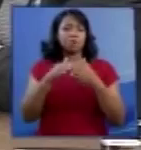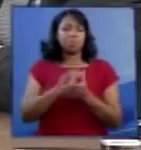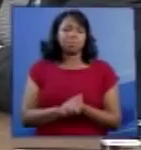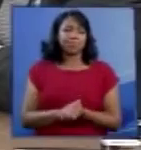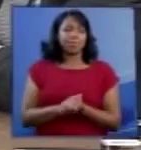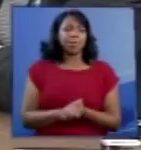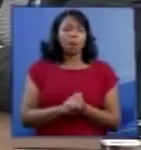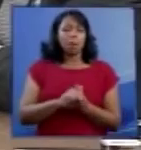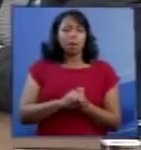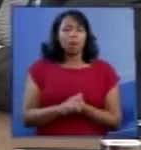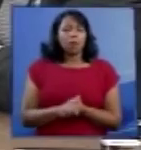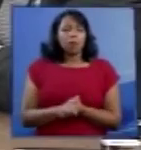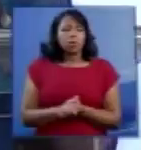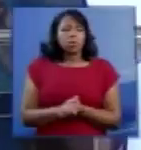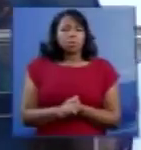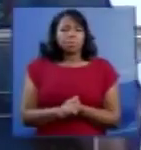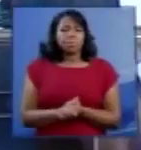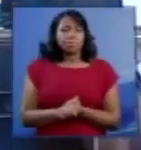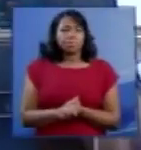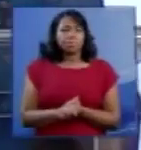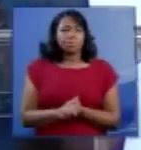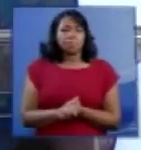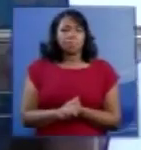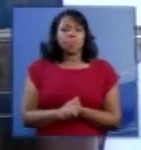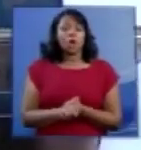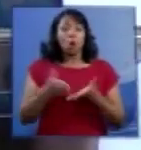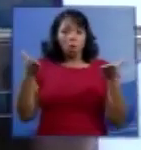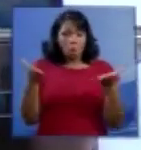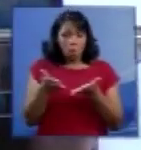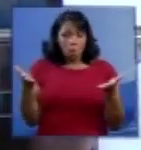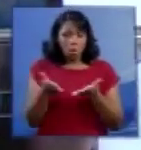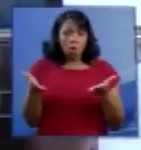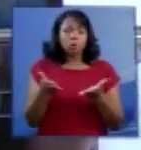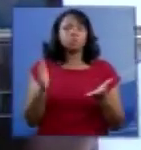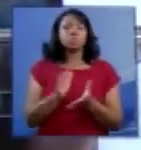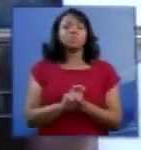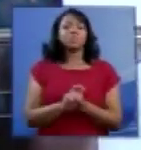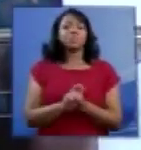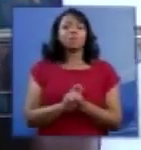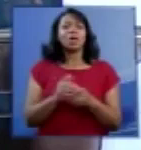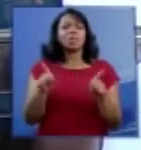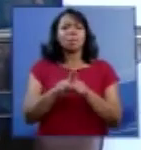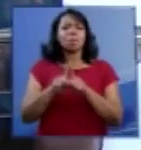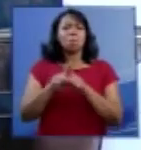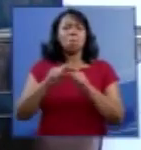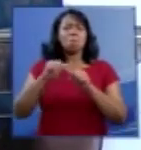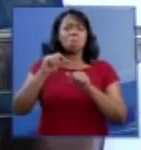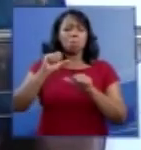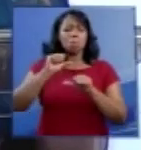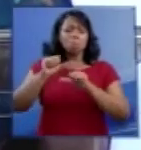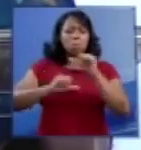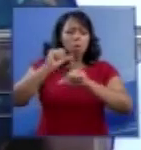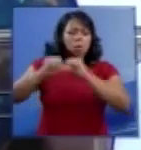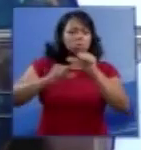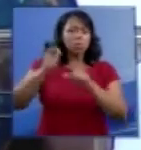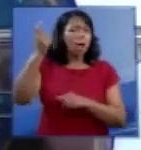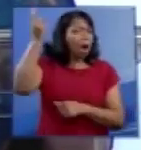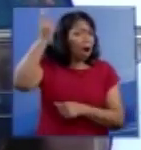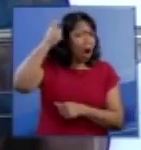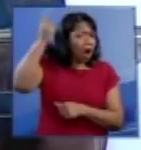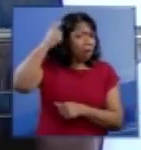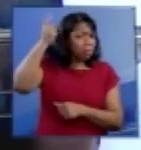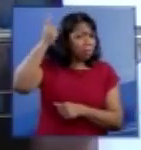poderia passar a outra. Há atualmente grandes revoluções no campo da memória.